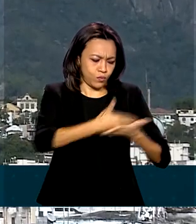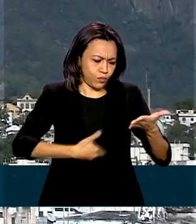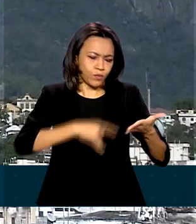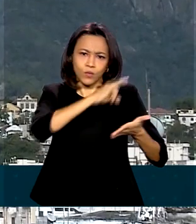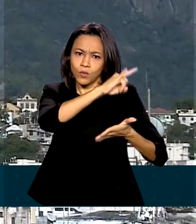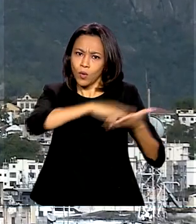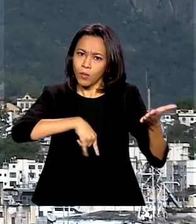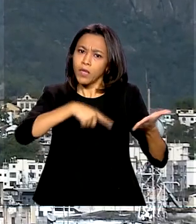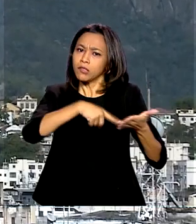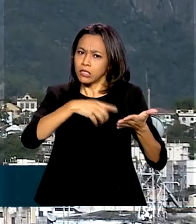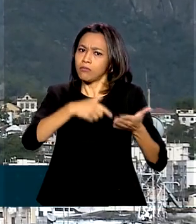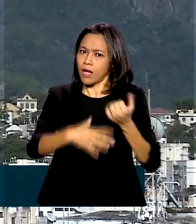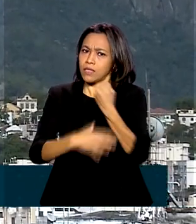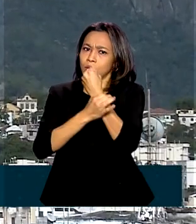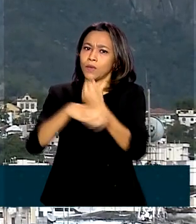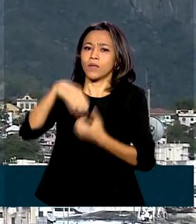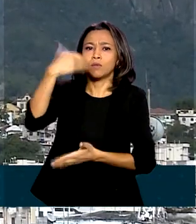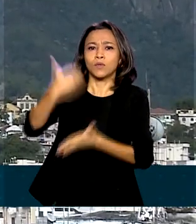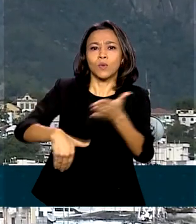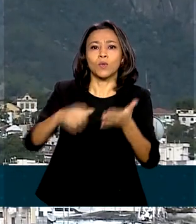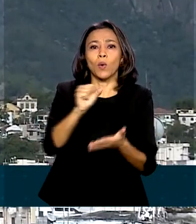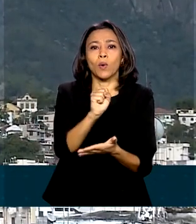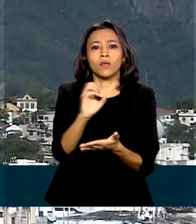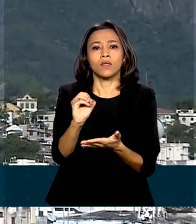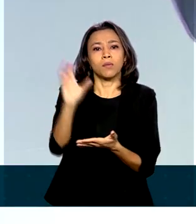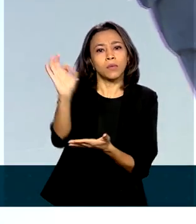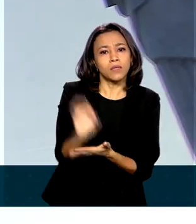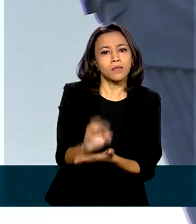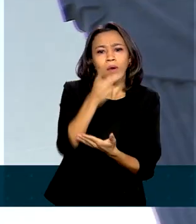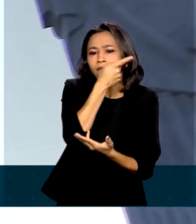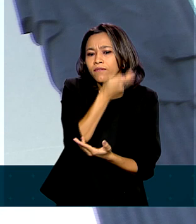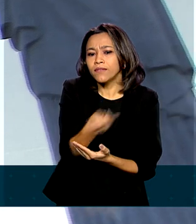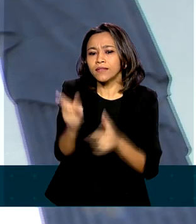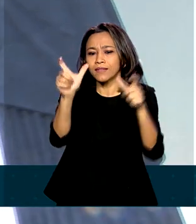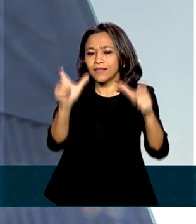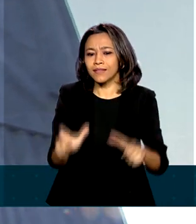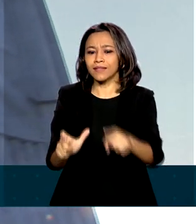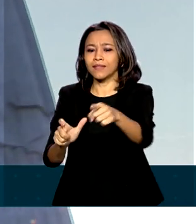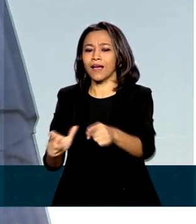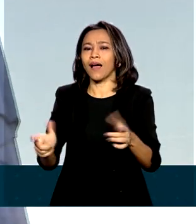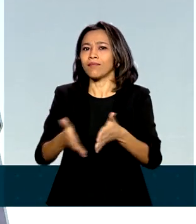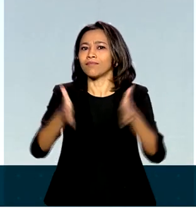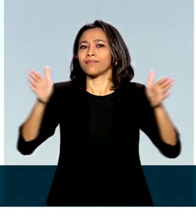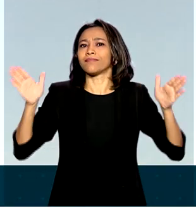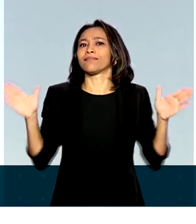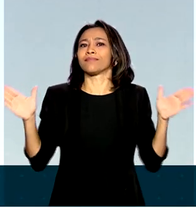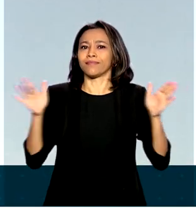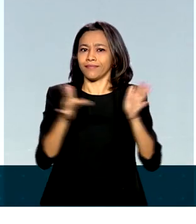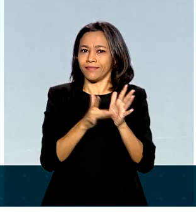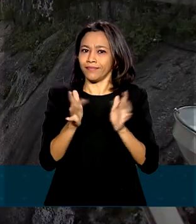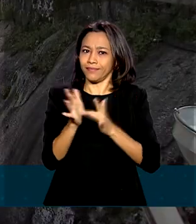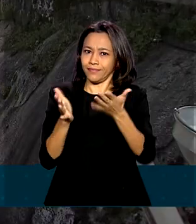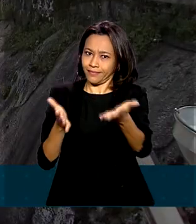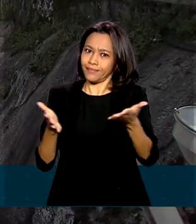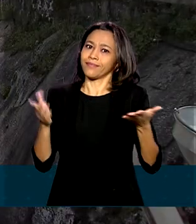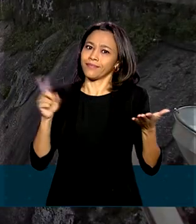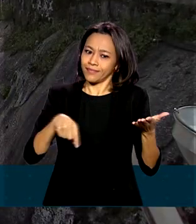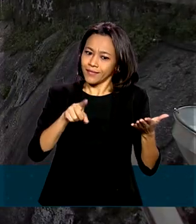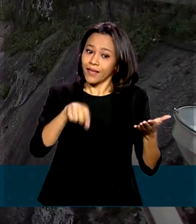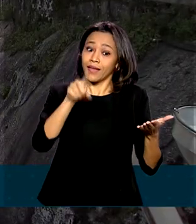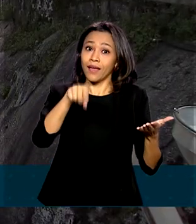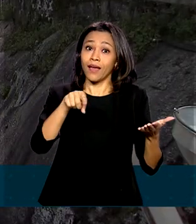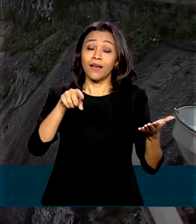desconto de 80% nos ingressos para visitar o Monumento do Cristo até o fim da calamidade pública provocada pela pandemia do